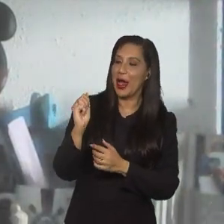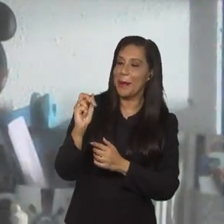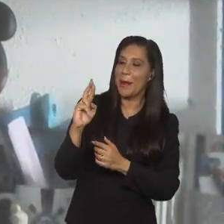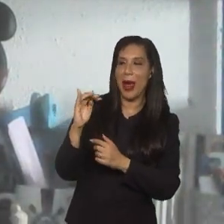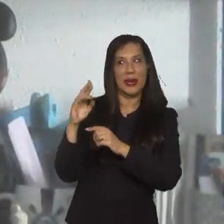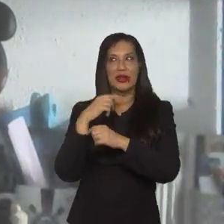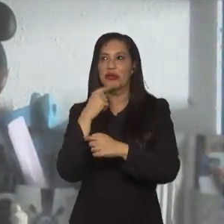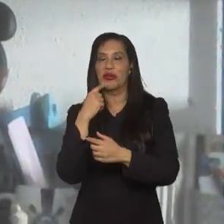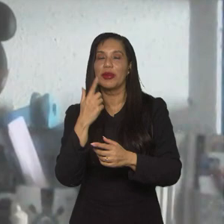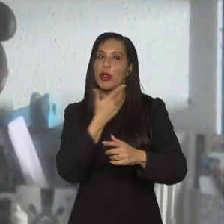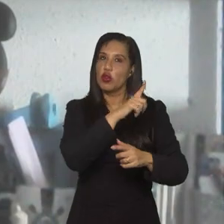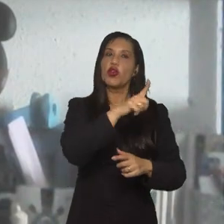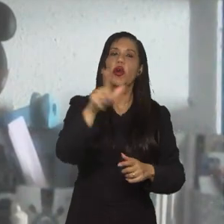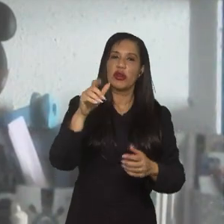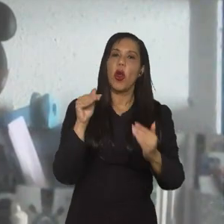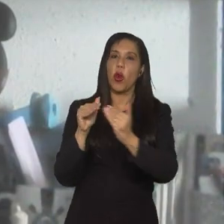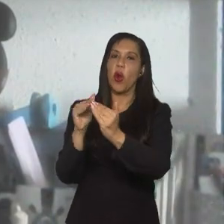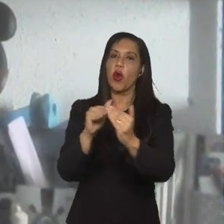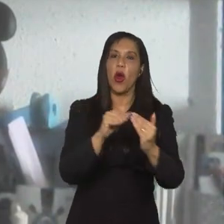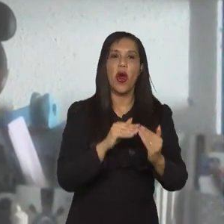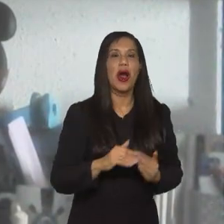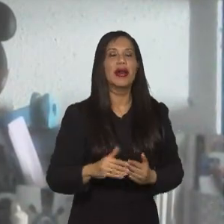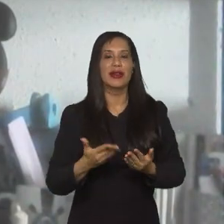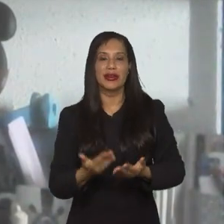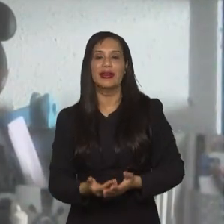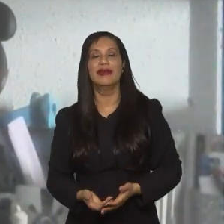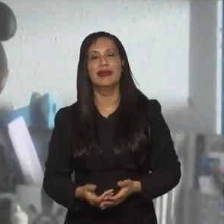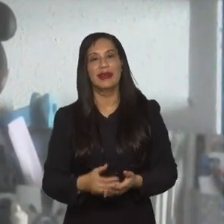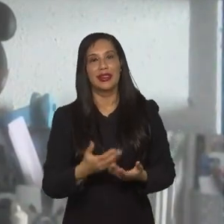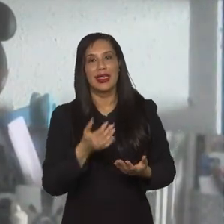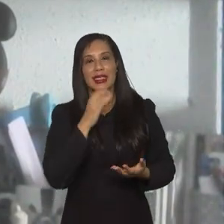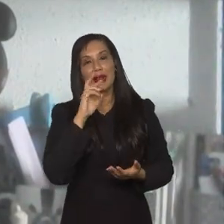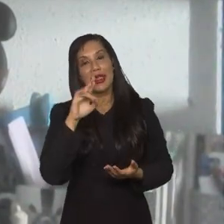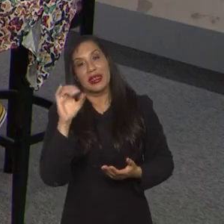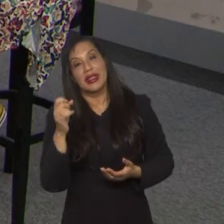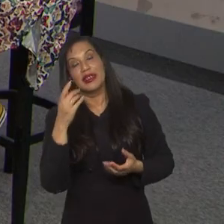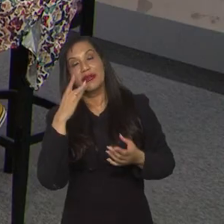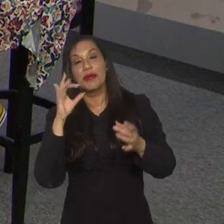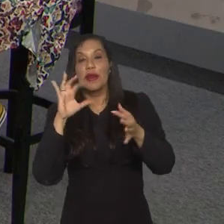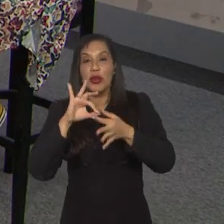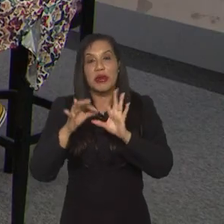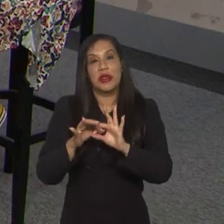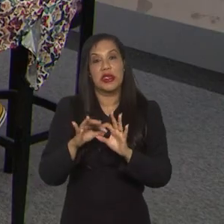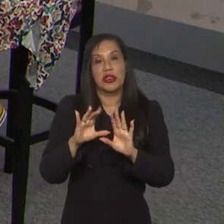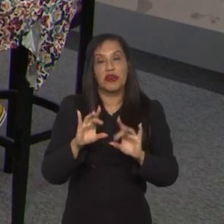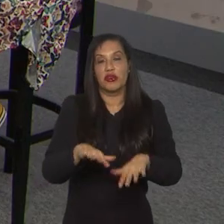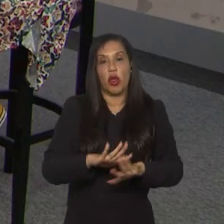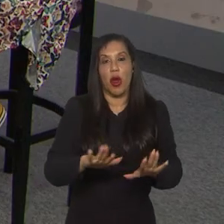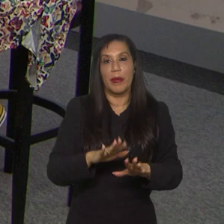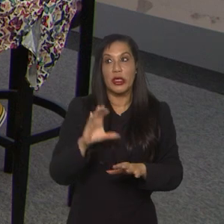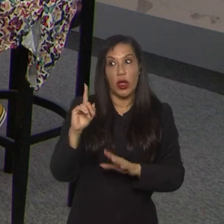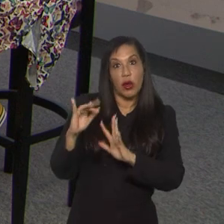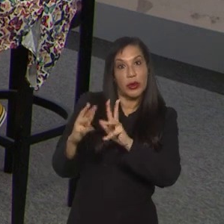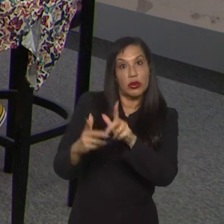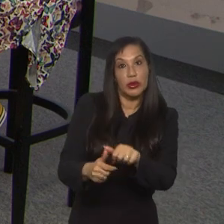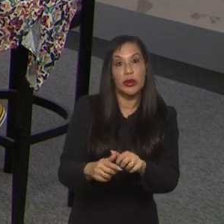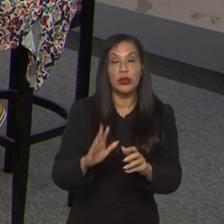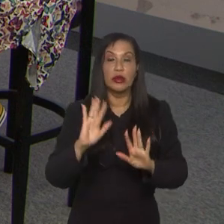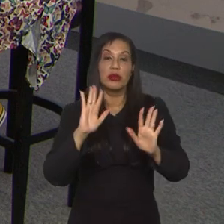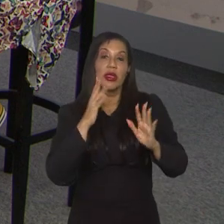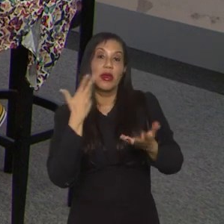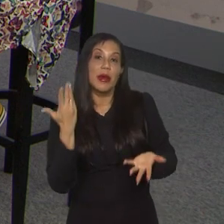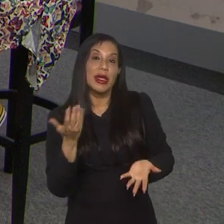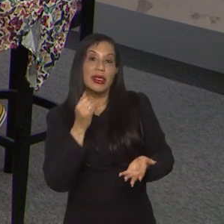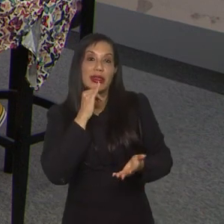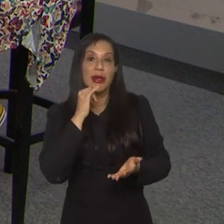resto eu achei muito bom mesmo. Eu queria que a Cris se despedisse nas Olimpíadas, ali eu acho que era despedida dela. Mas, como ela não se despediu, a gente não